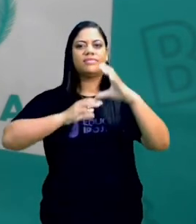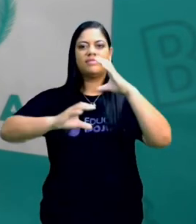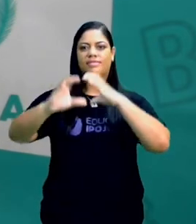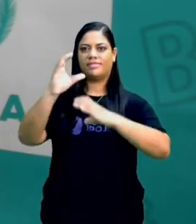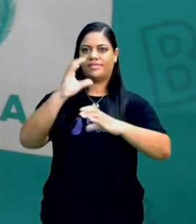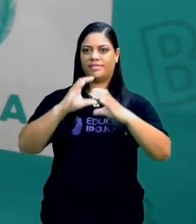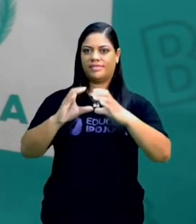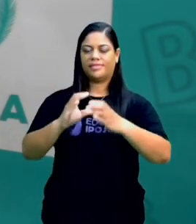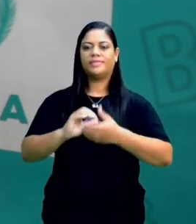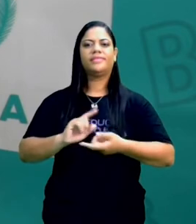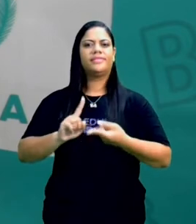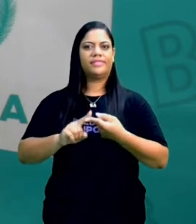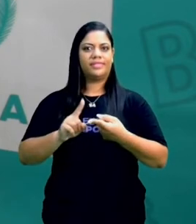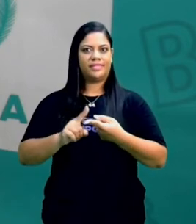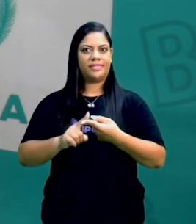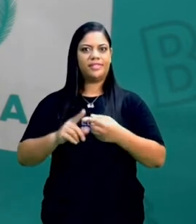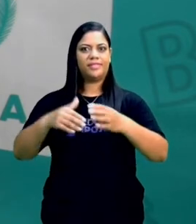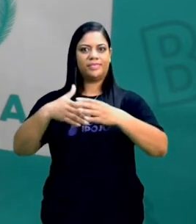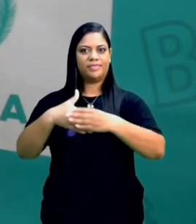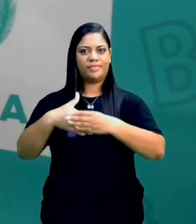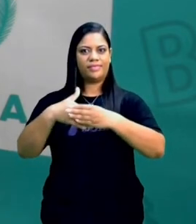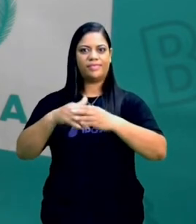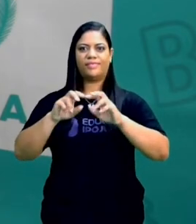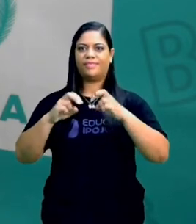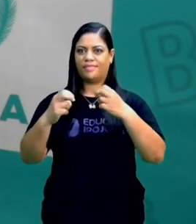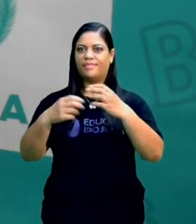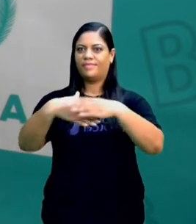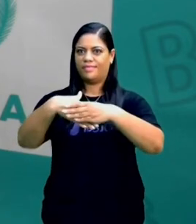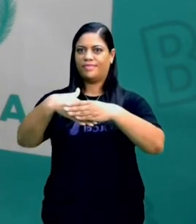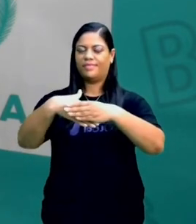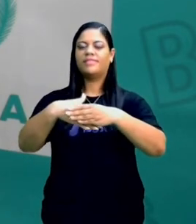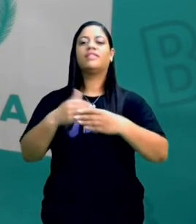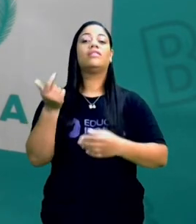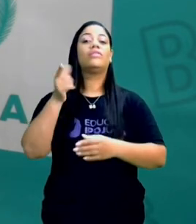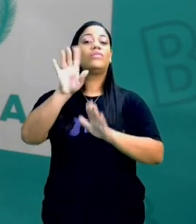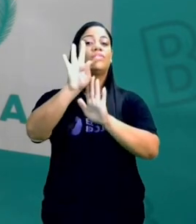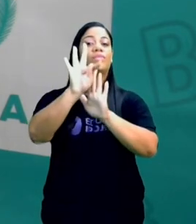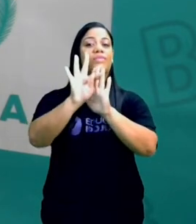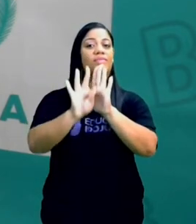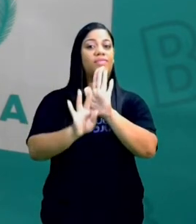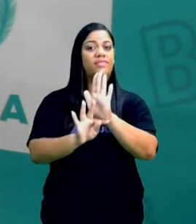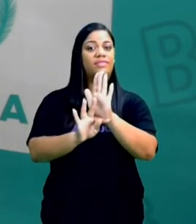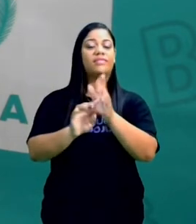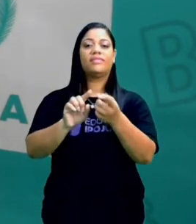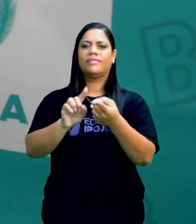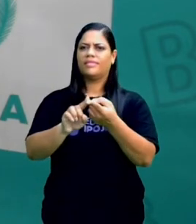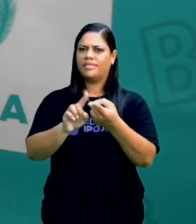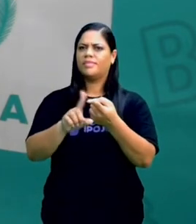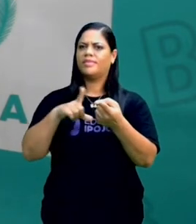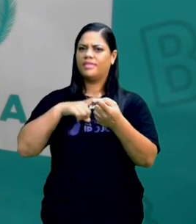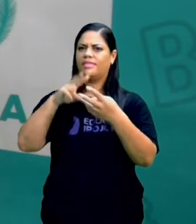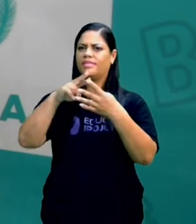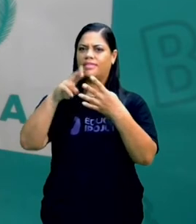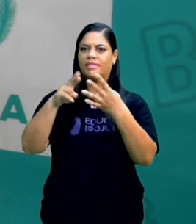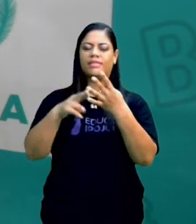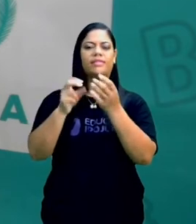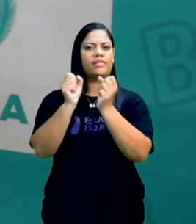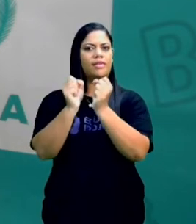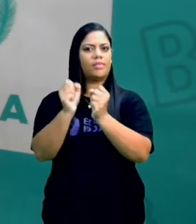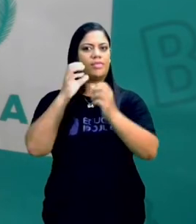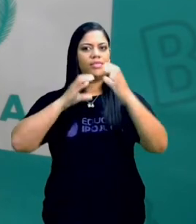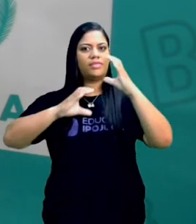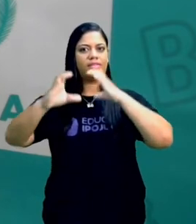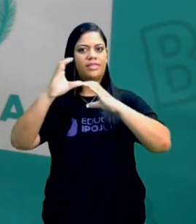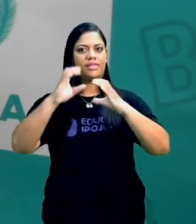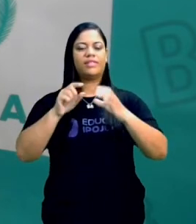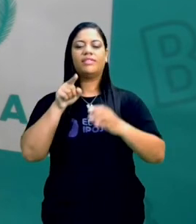Uma cantiga de roda que eu trouxe para vocês é outro tipo de texto, que tem também rimas, mas você pode cantar. A